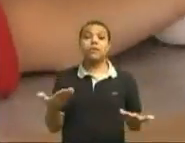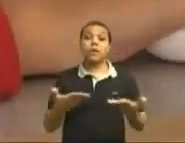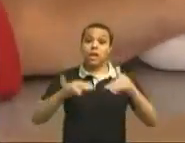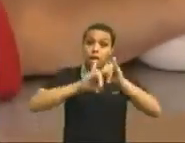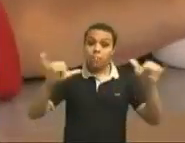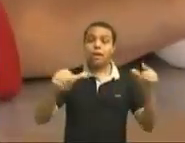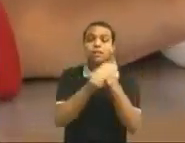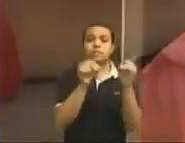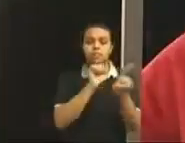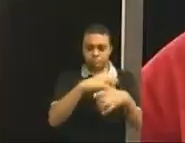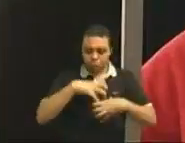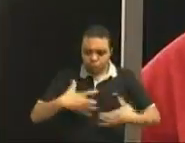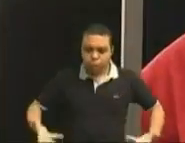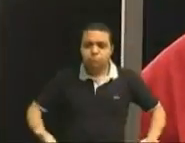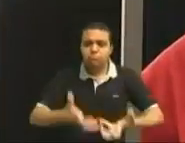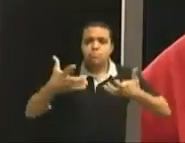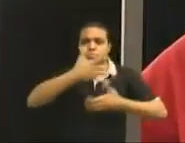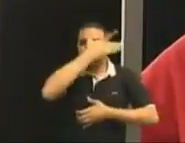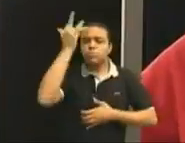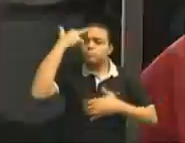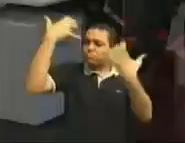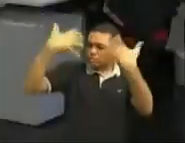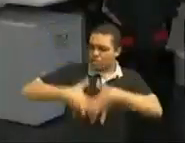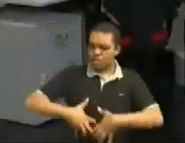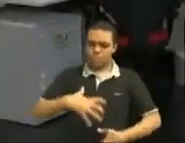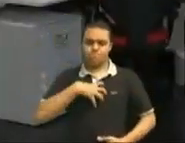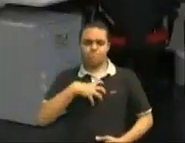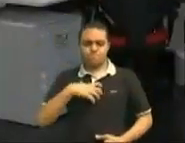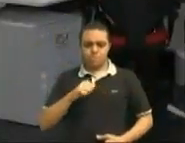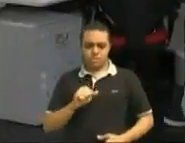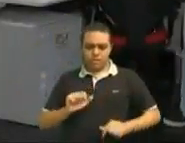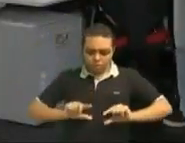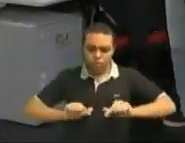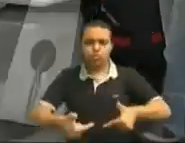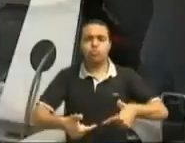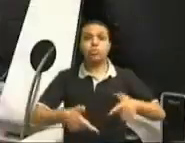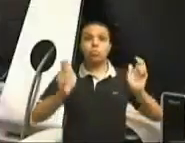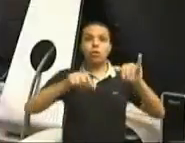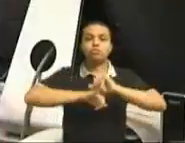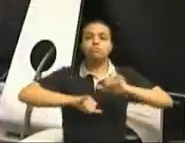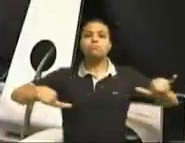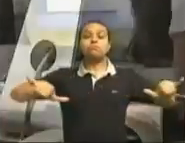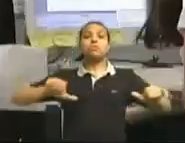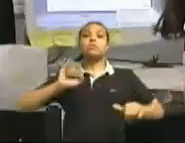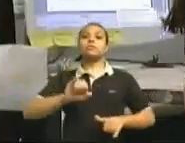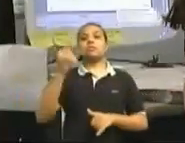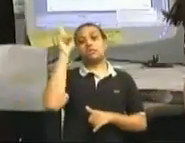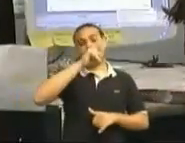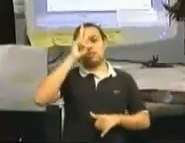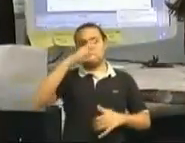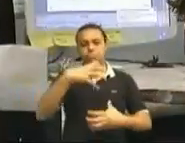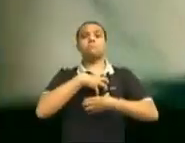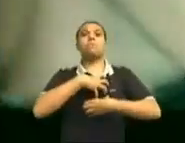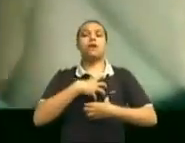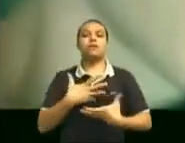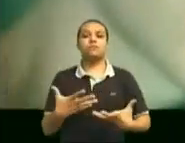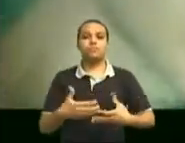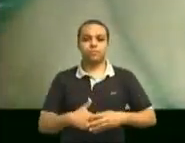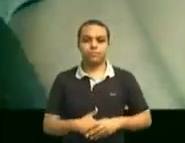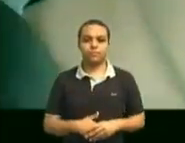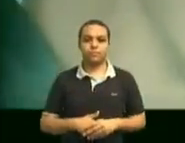motivam o cidadão a repensar suas atitudes. A repercussão pode ser gigantesca quando a história gera impacto.